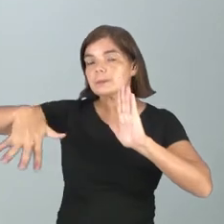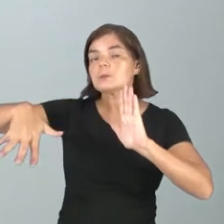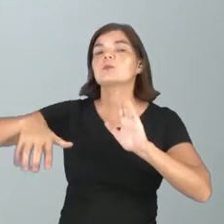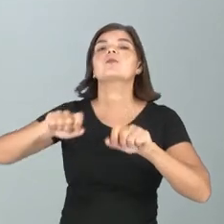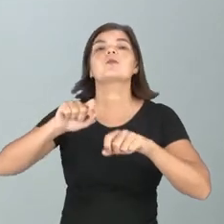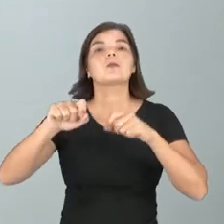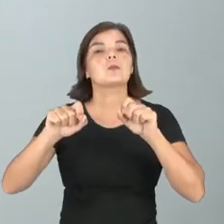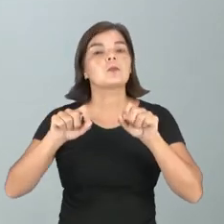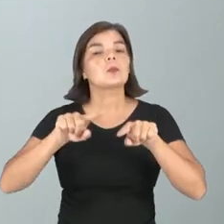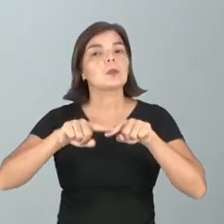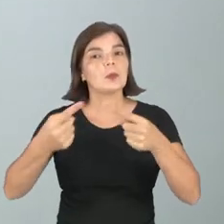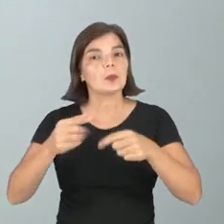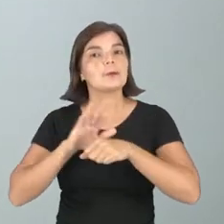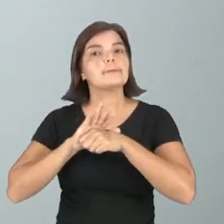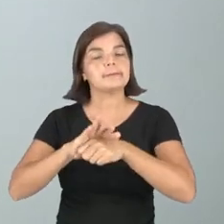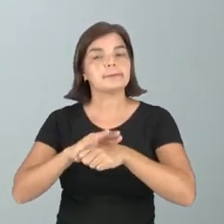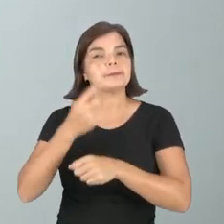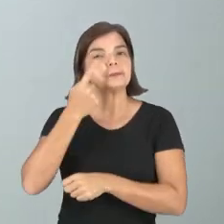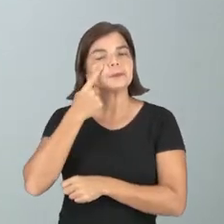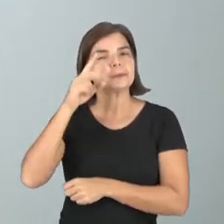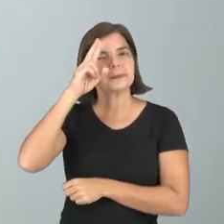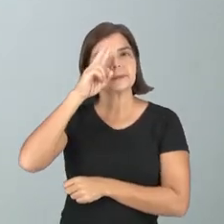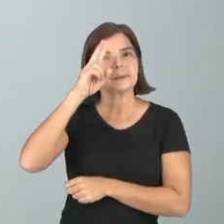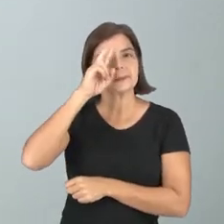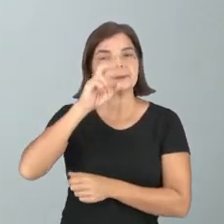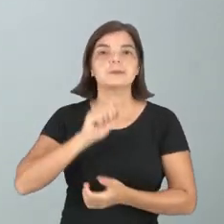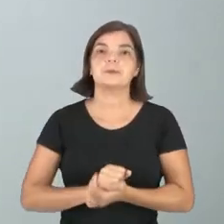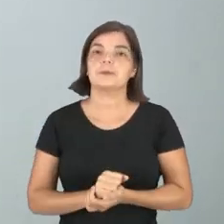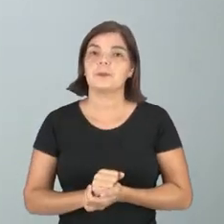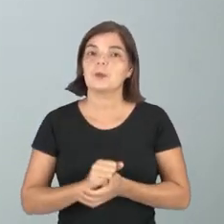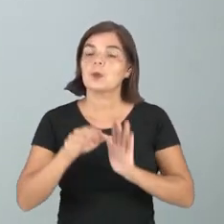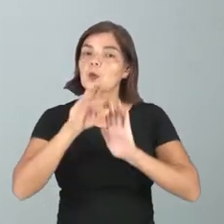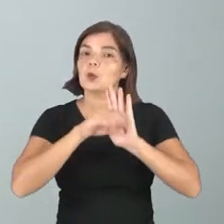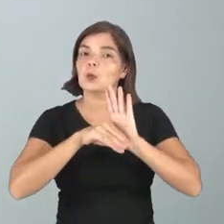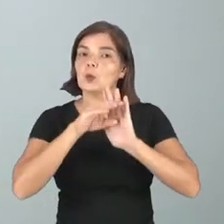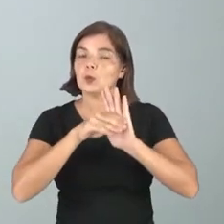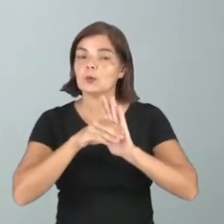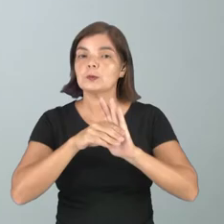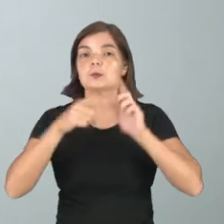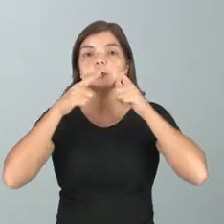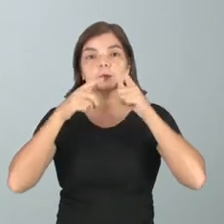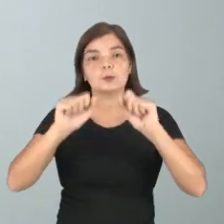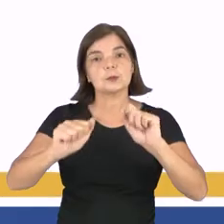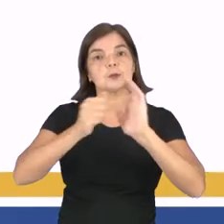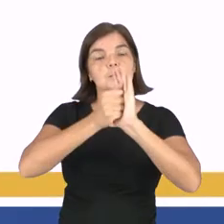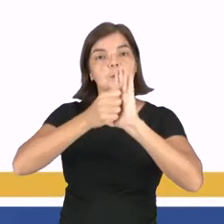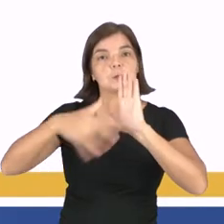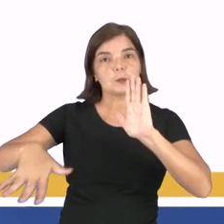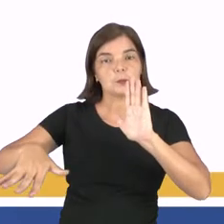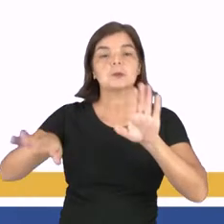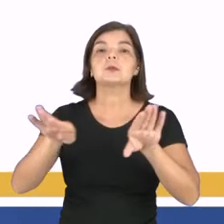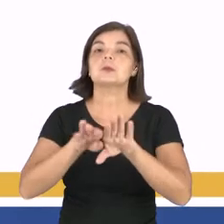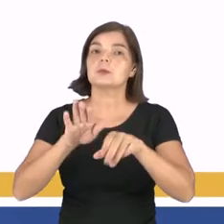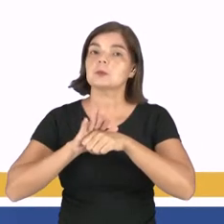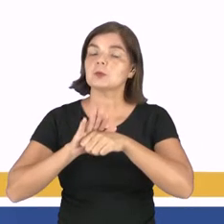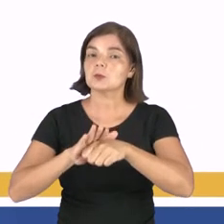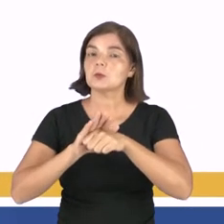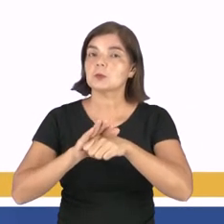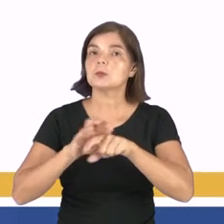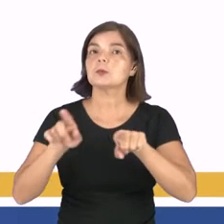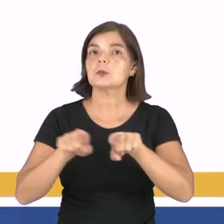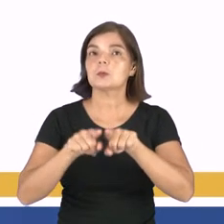que são os recursos expressivos. Vamos lembrar o conceito de figuras de linguagem? São recursos